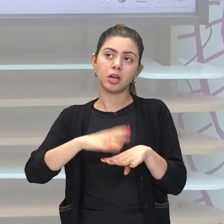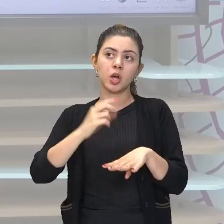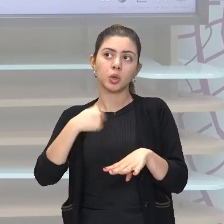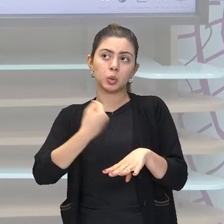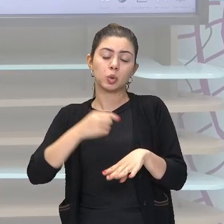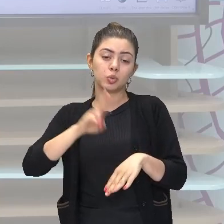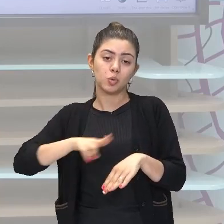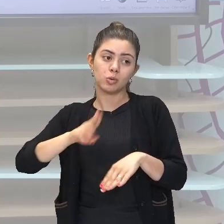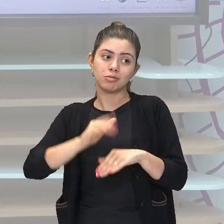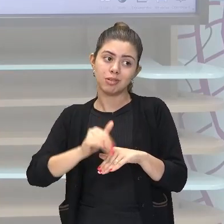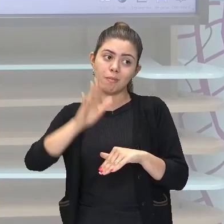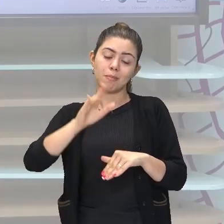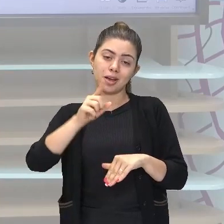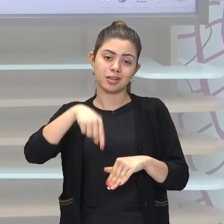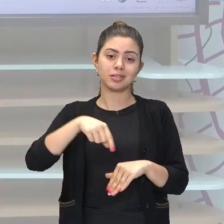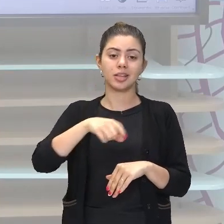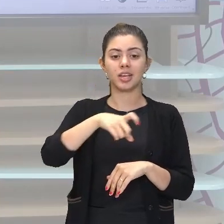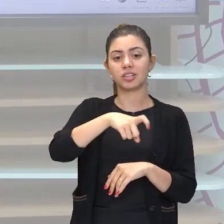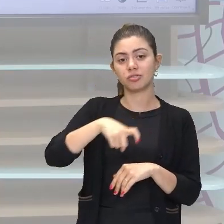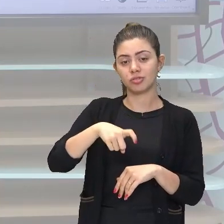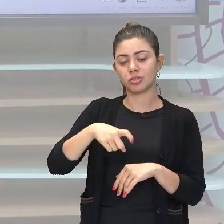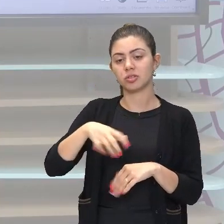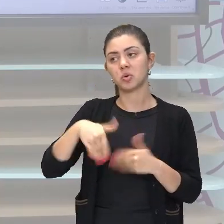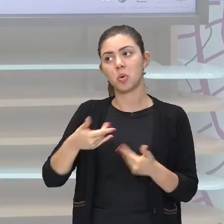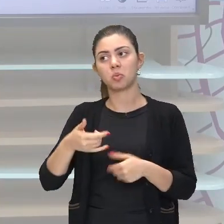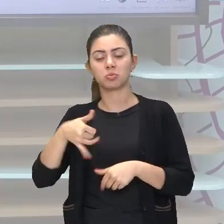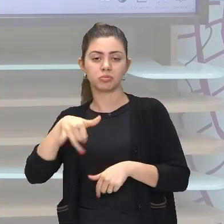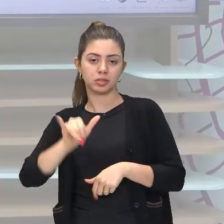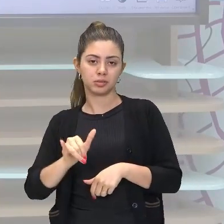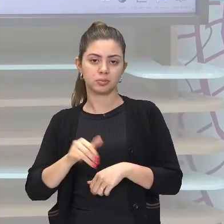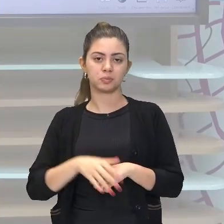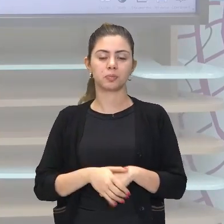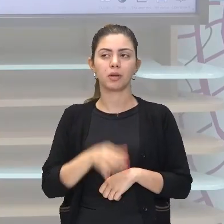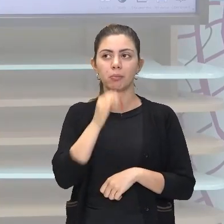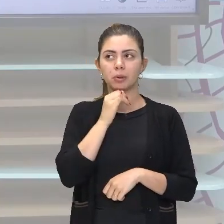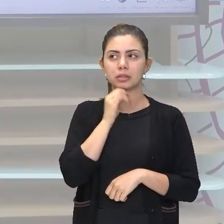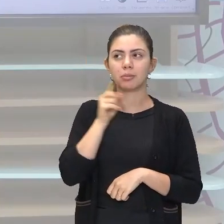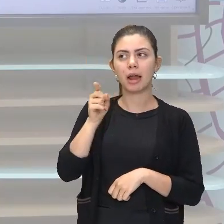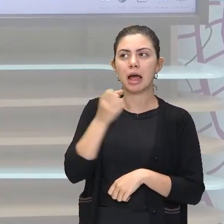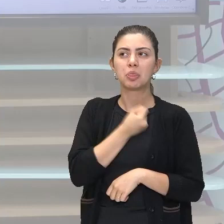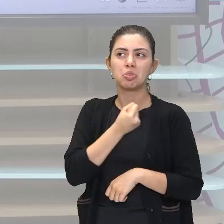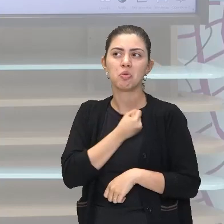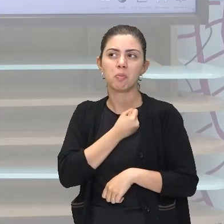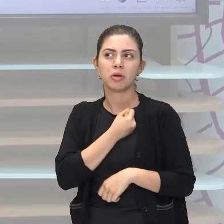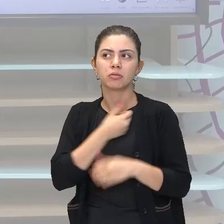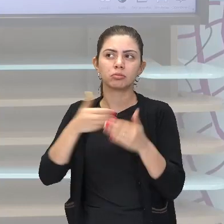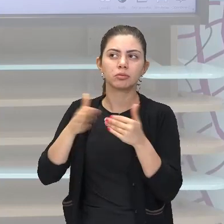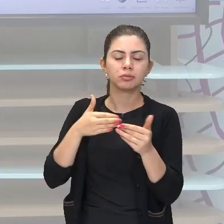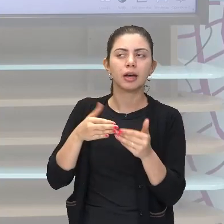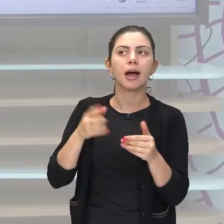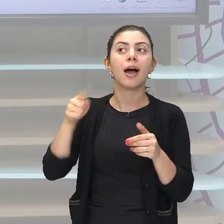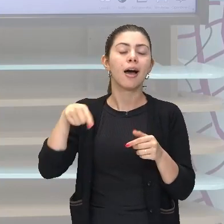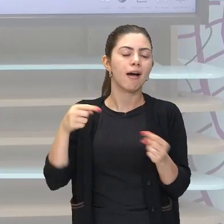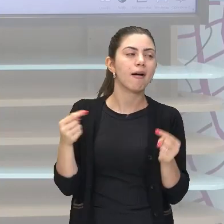utilizadas é x e y. Quando eu falo assim, Um número. Então, é x, porque eu não sei qual é esse número.